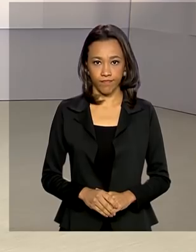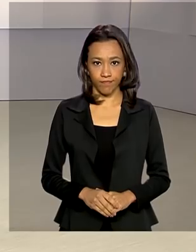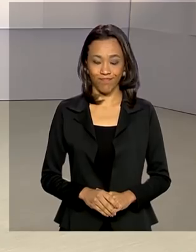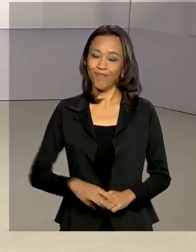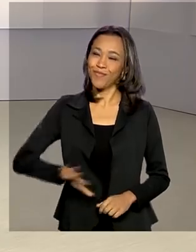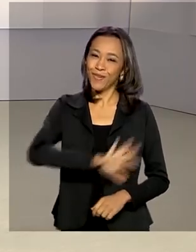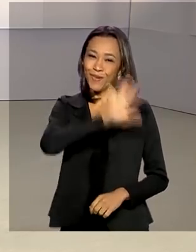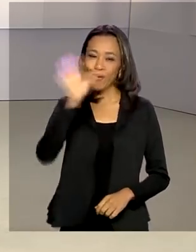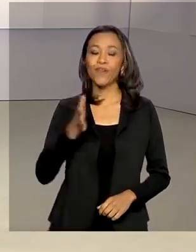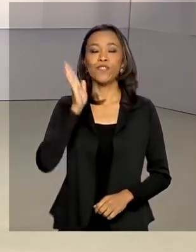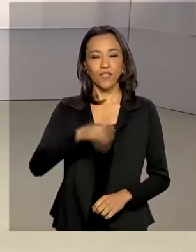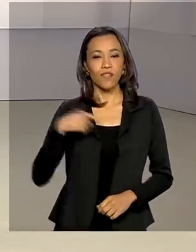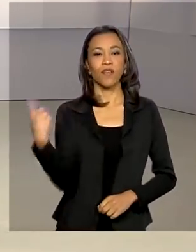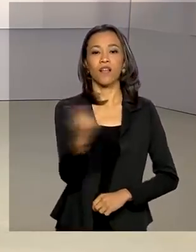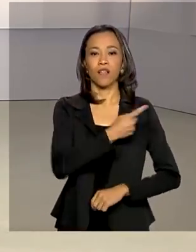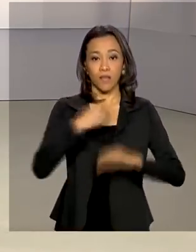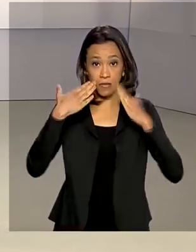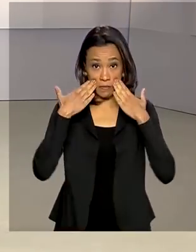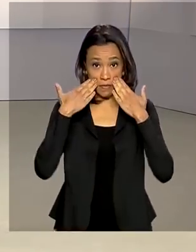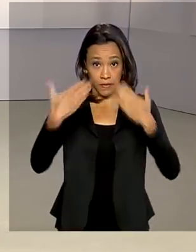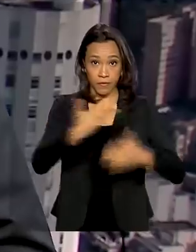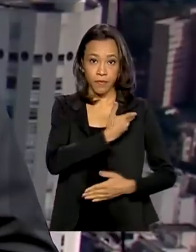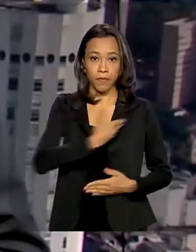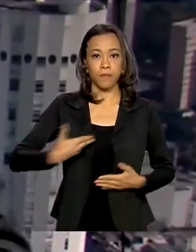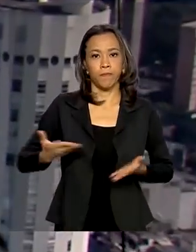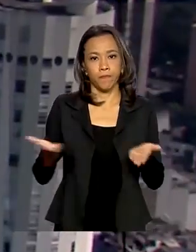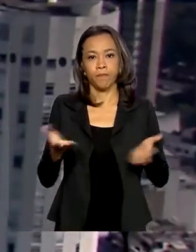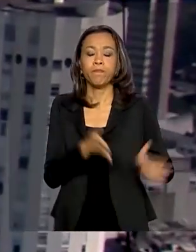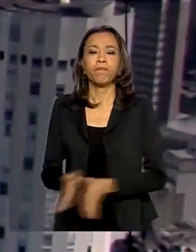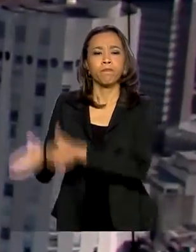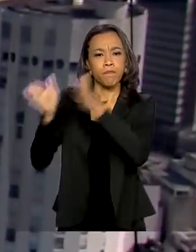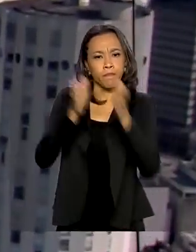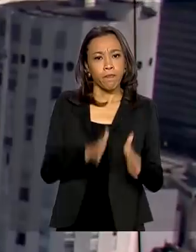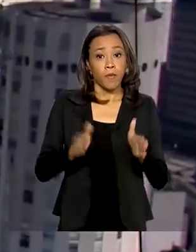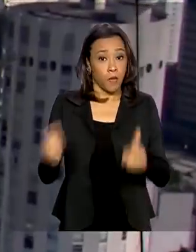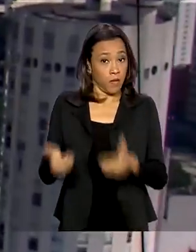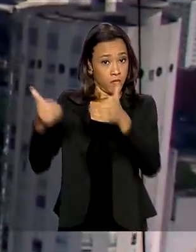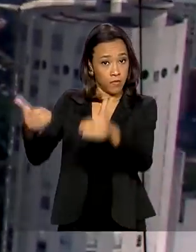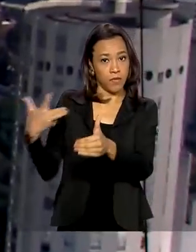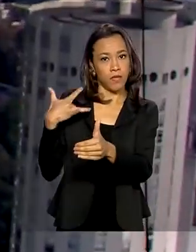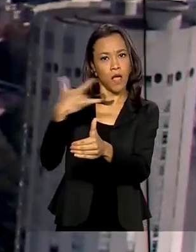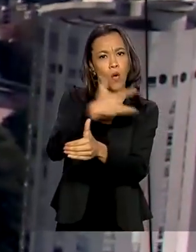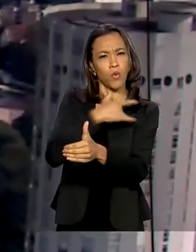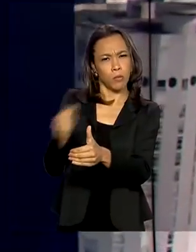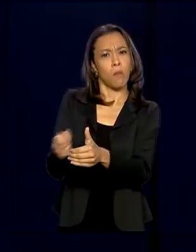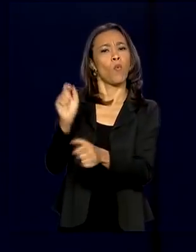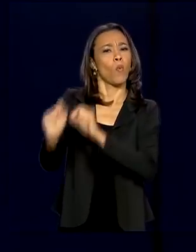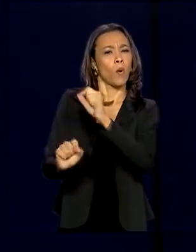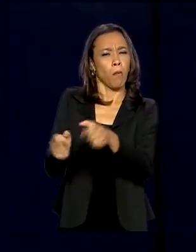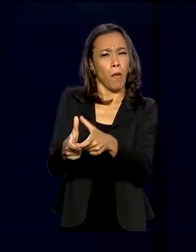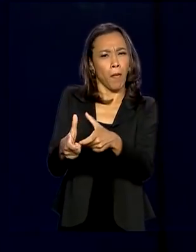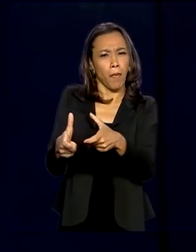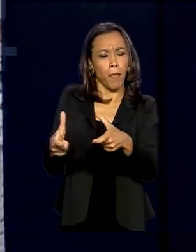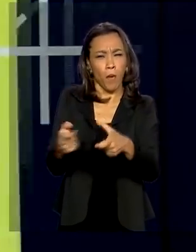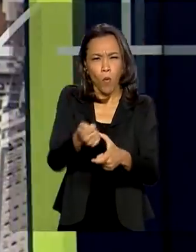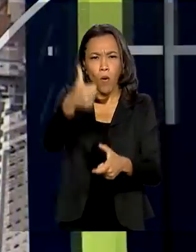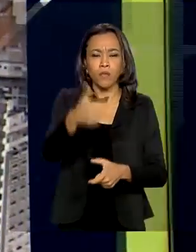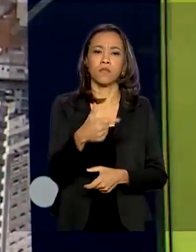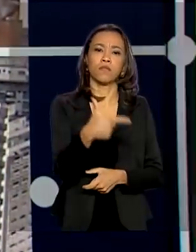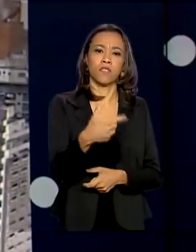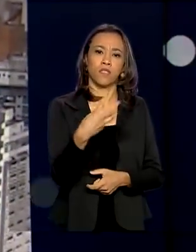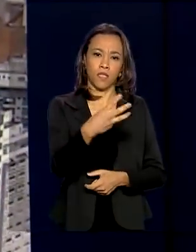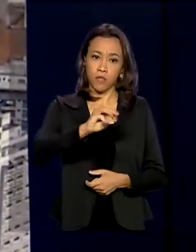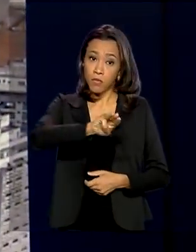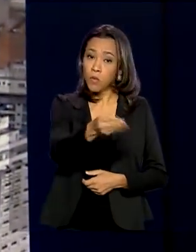Olá, já estamos no ar com o governo agora. O Ministério da Saúde está ampliando para quase 23 milhões